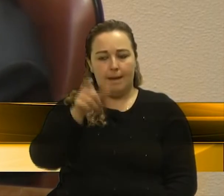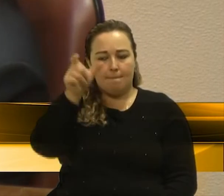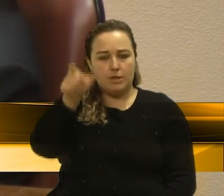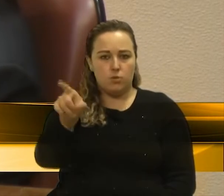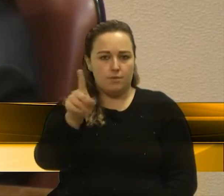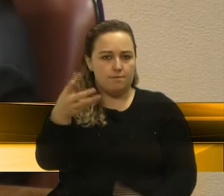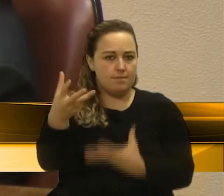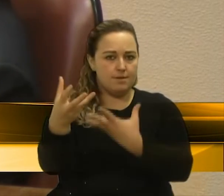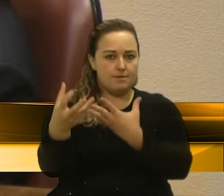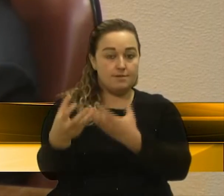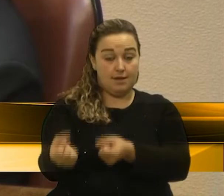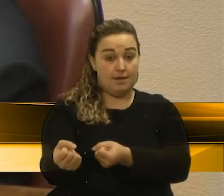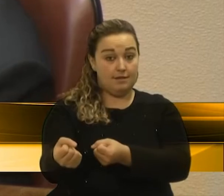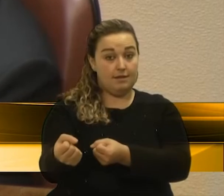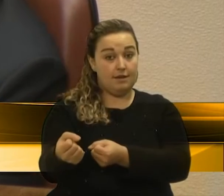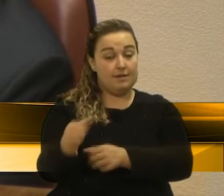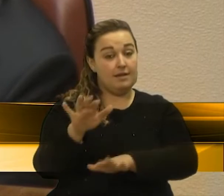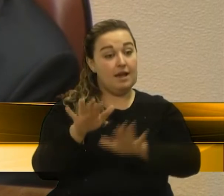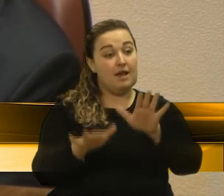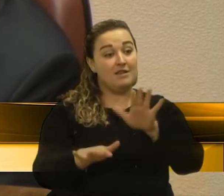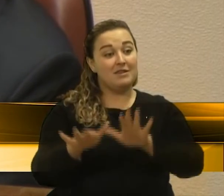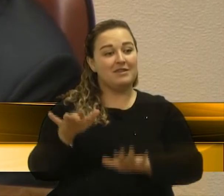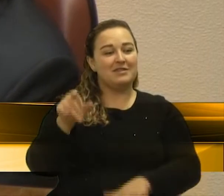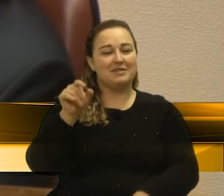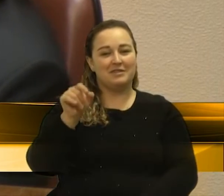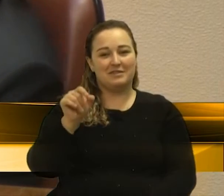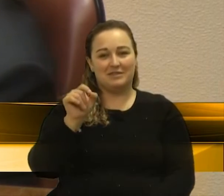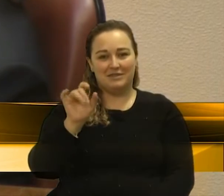E aí, muitas vezes, ela tem que ser algemada.